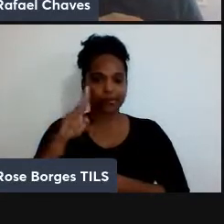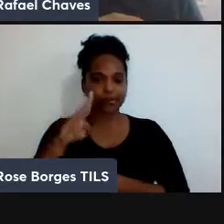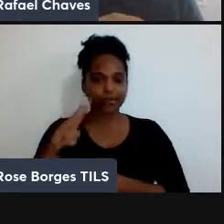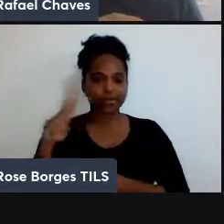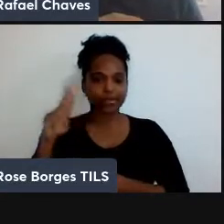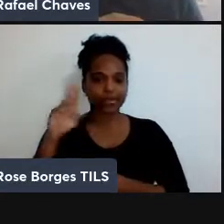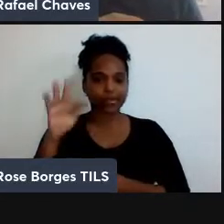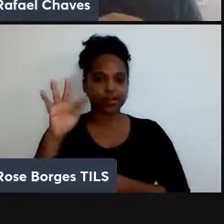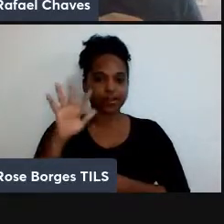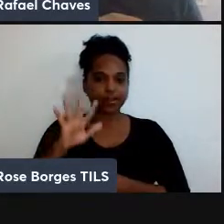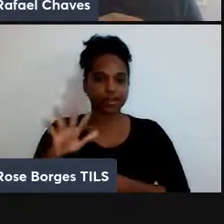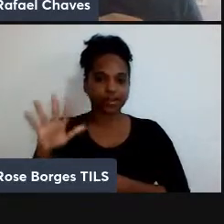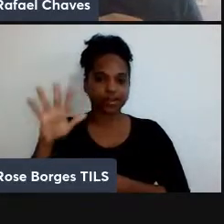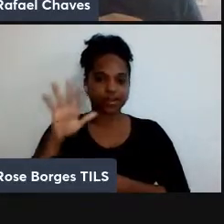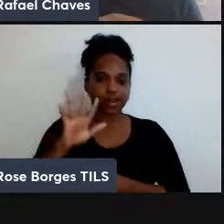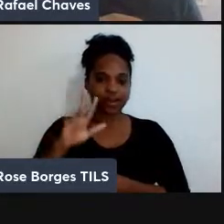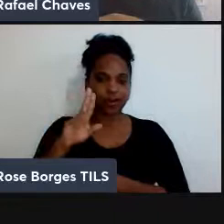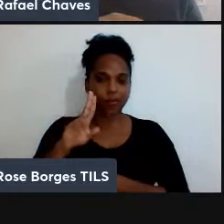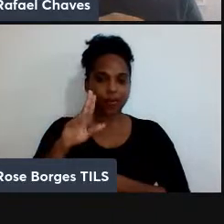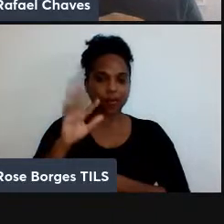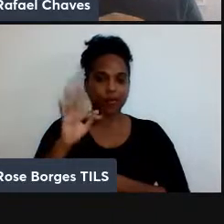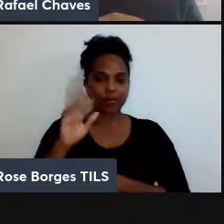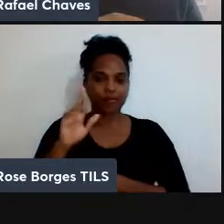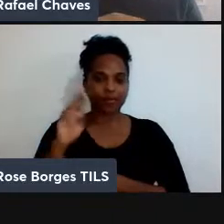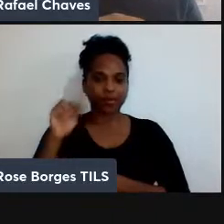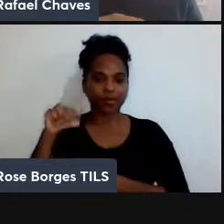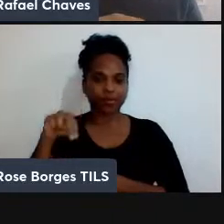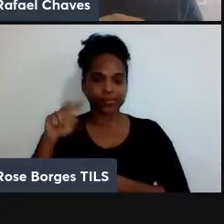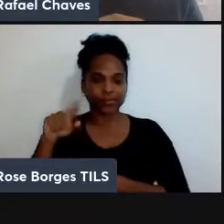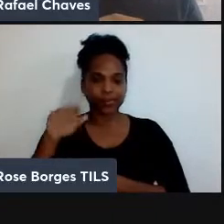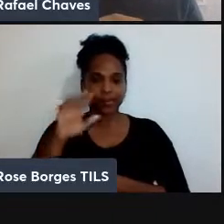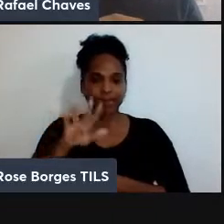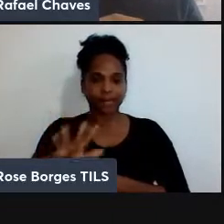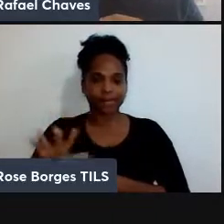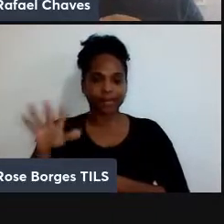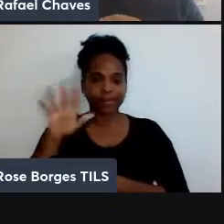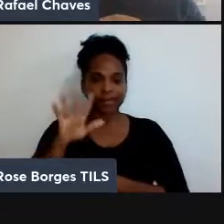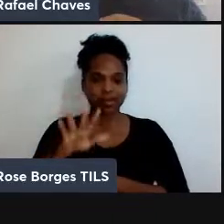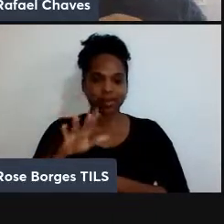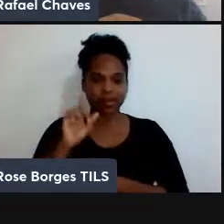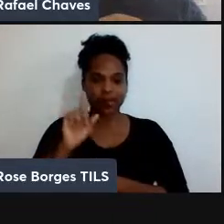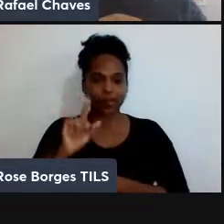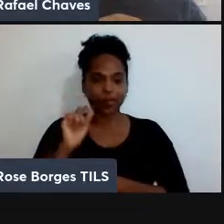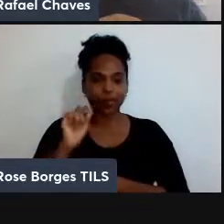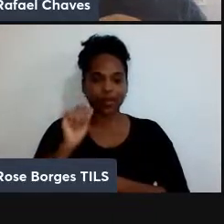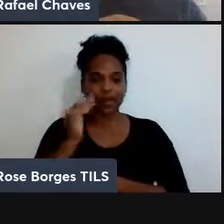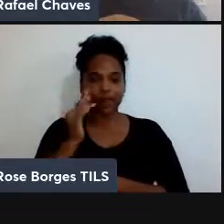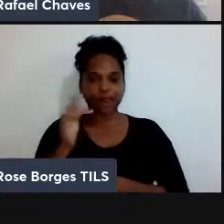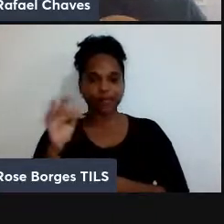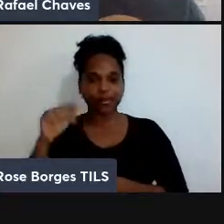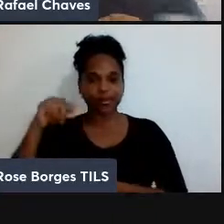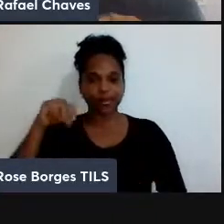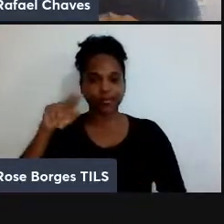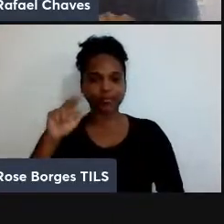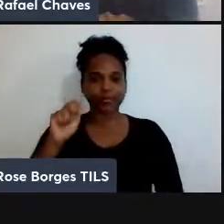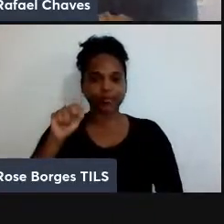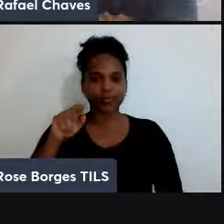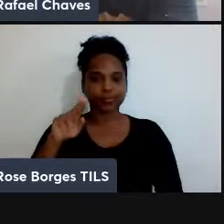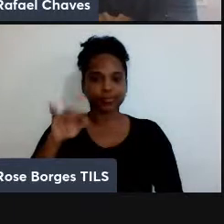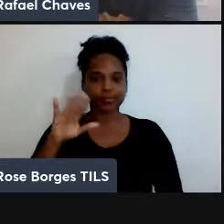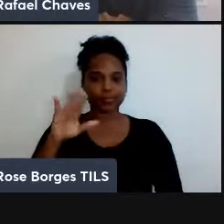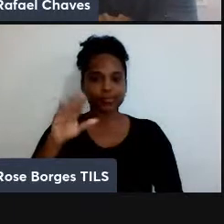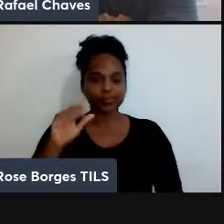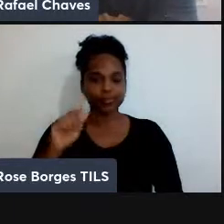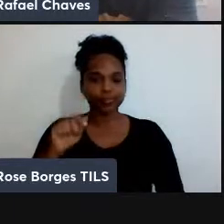um panorama sobre a informação quântica, fundamentos, desafios e aplicações. Bem, vou